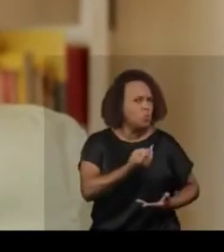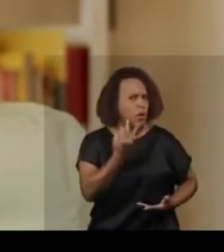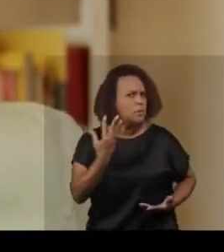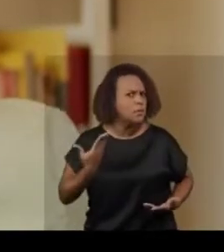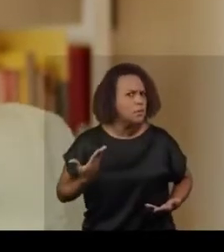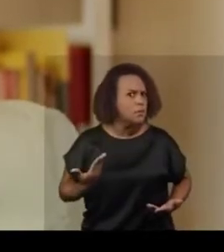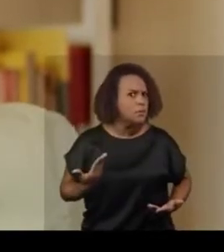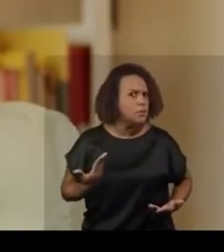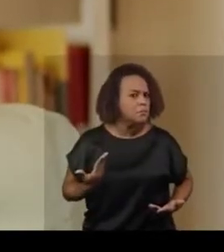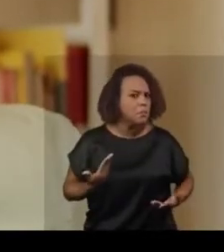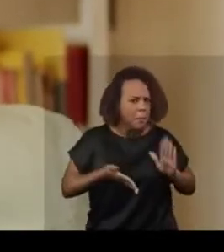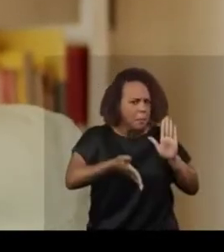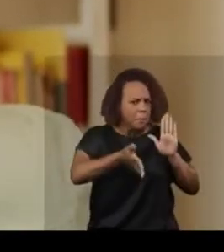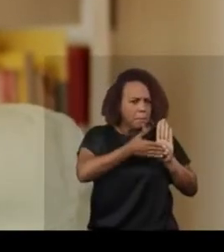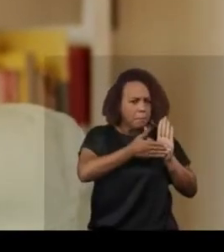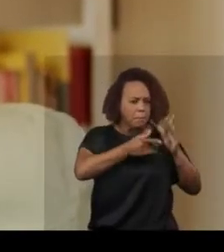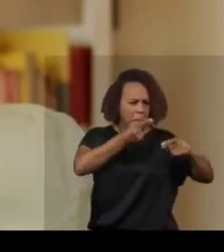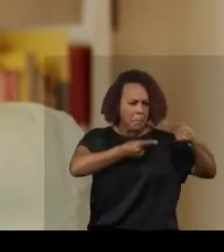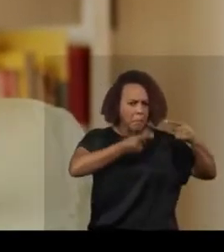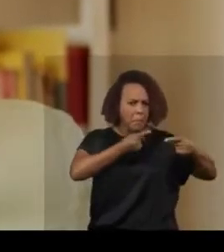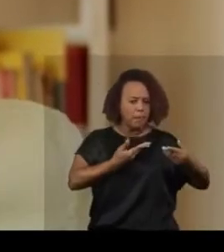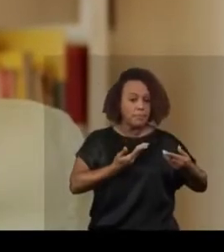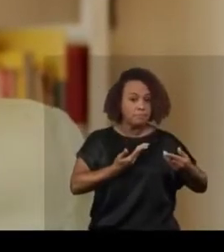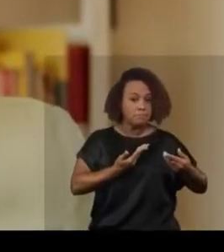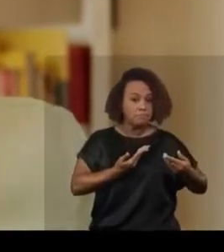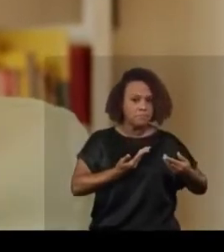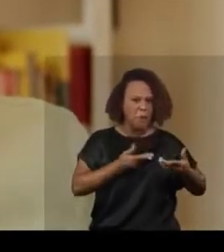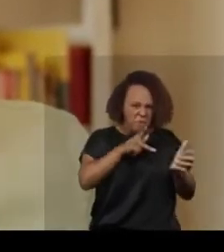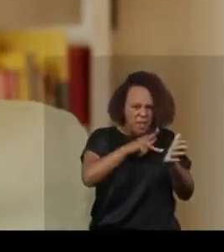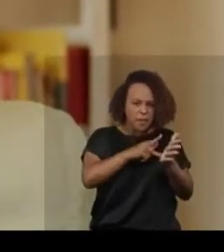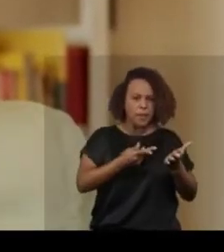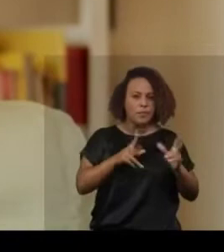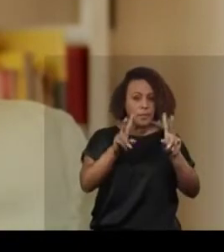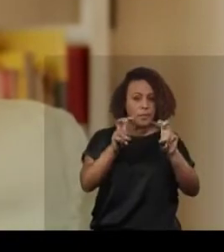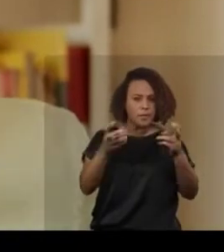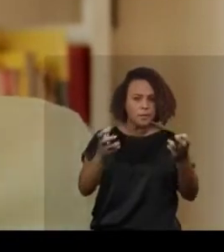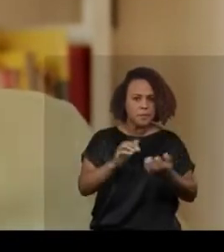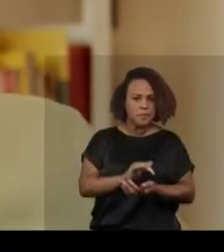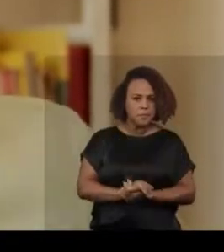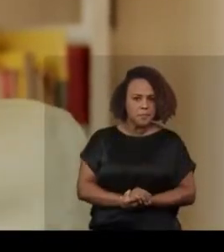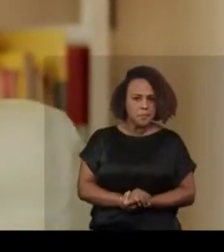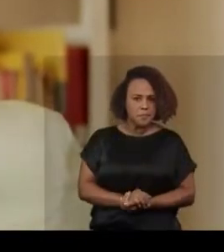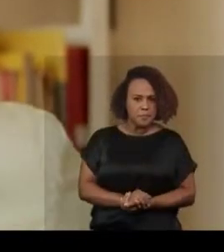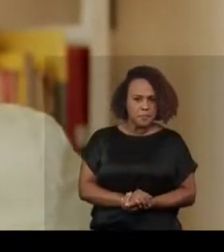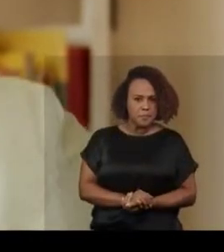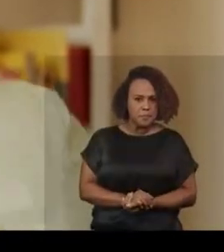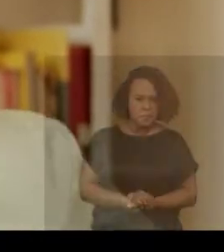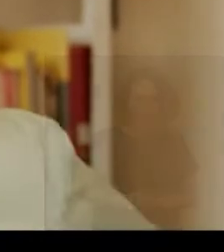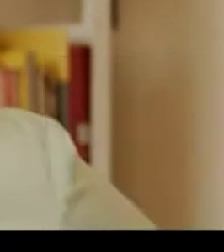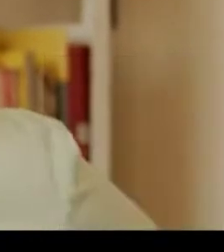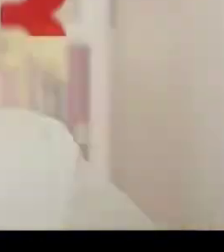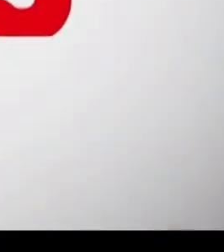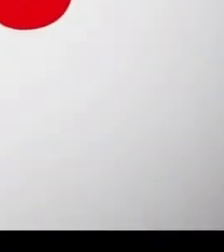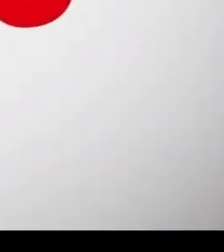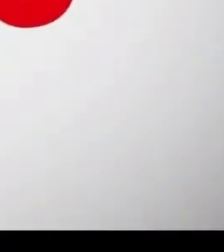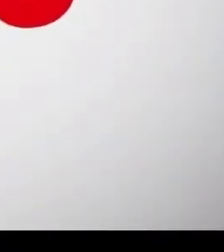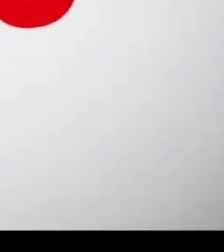Você viu Pautando e discutindo Concretamente esse tema